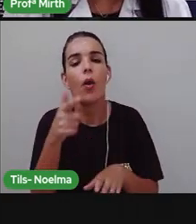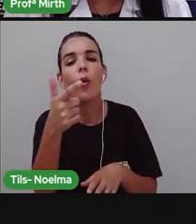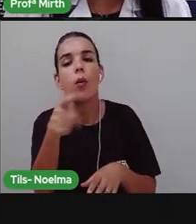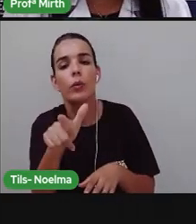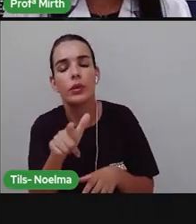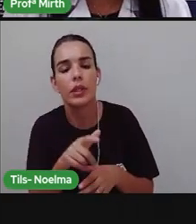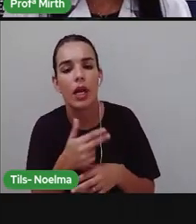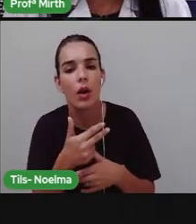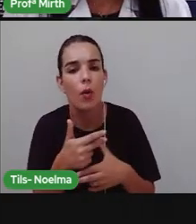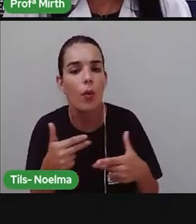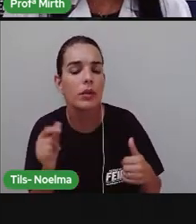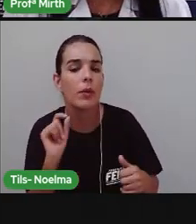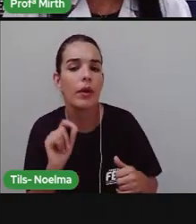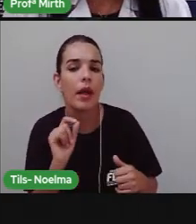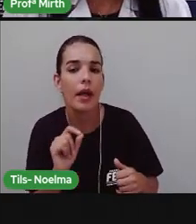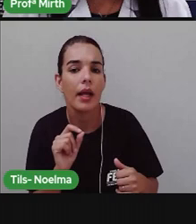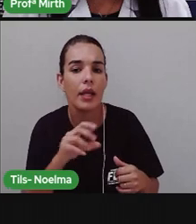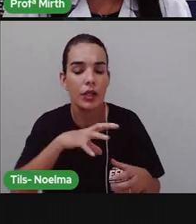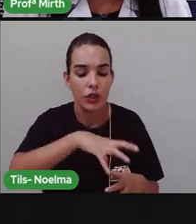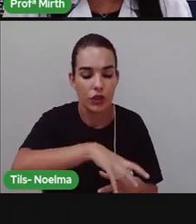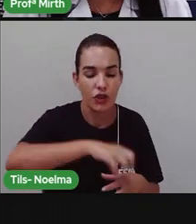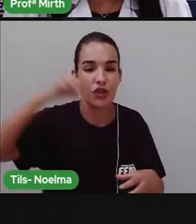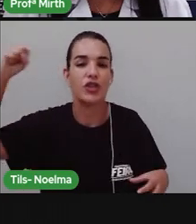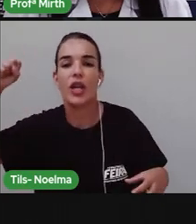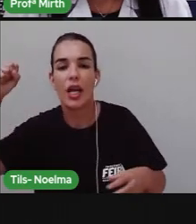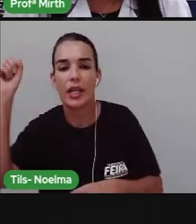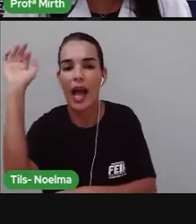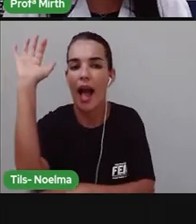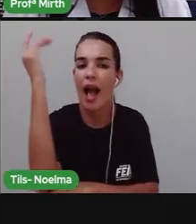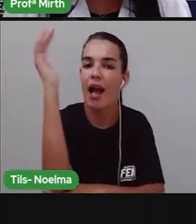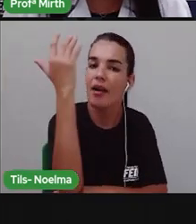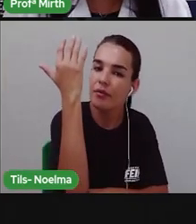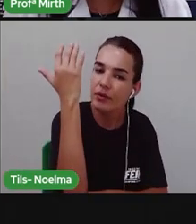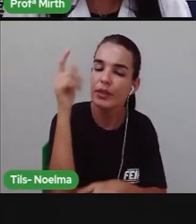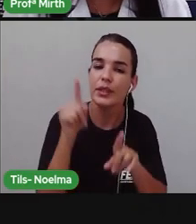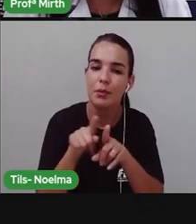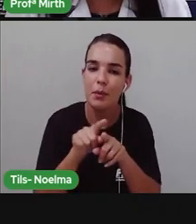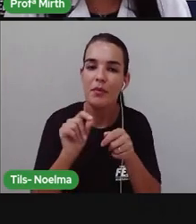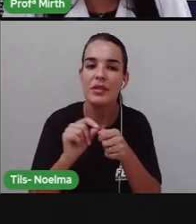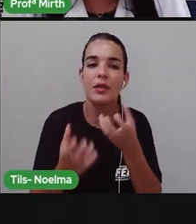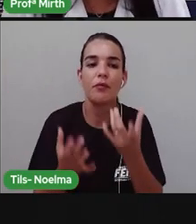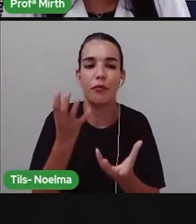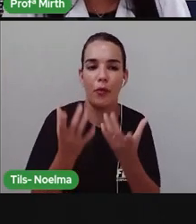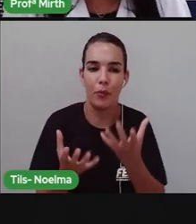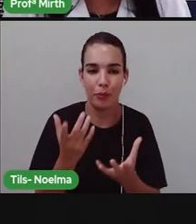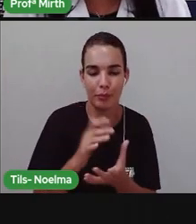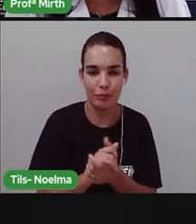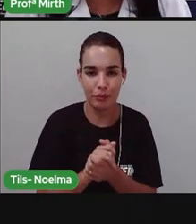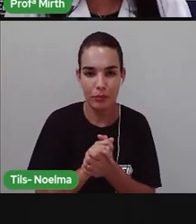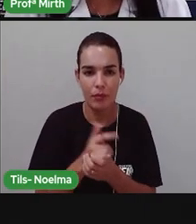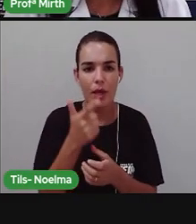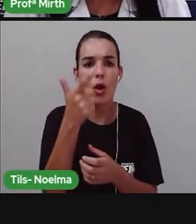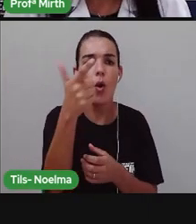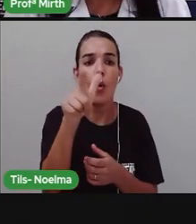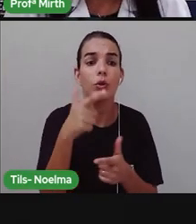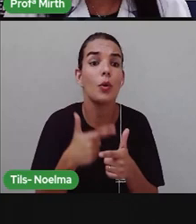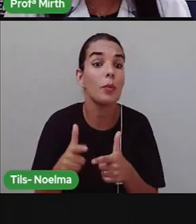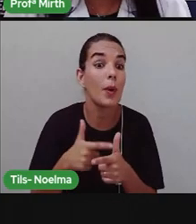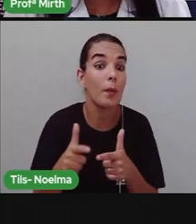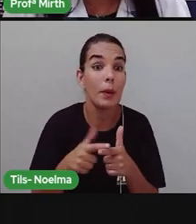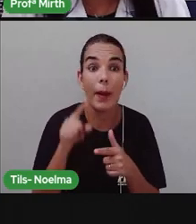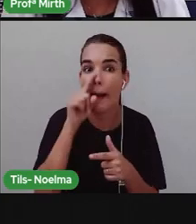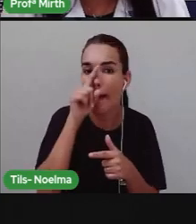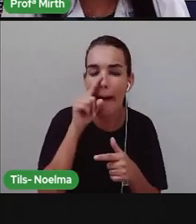Também Foi a retirada Dessas árvores Para a produção De lenha Outro problema grave Que atinge esse